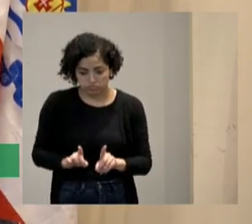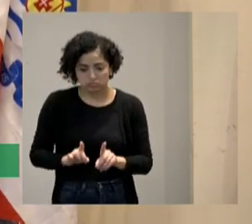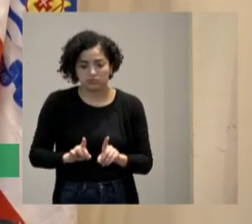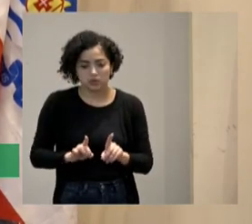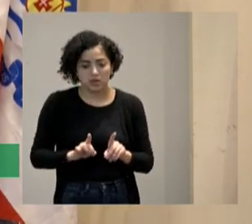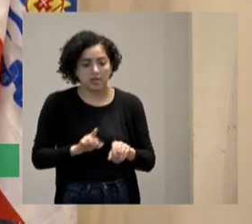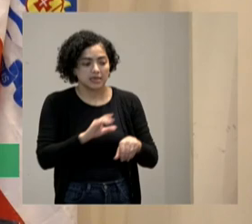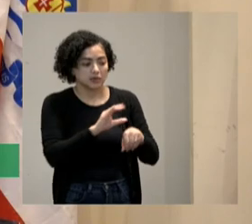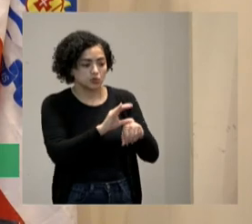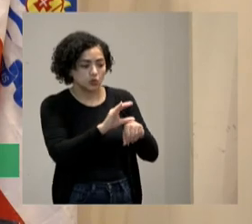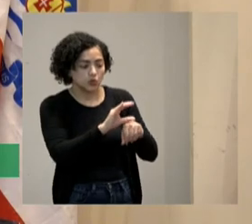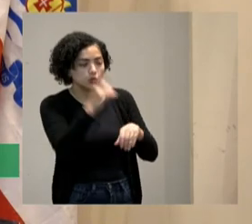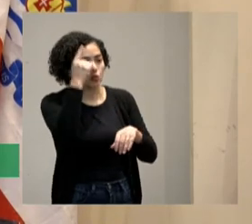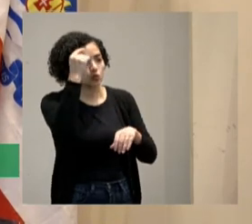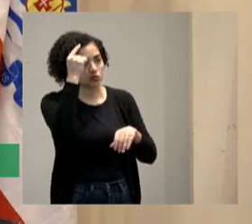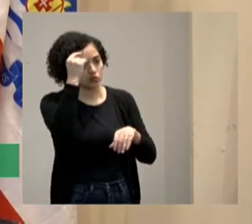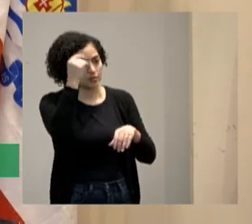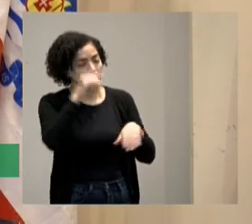curso superior tá